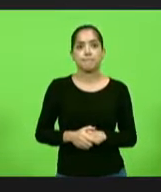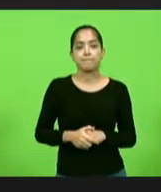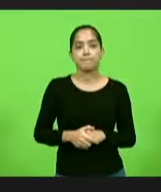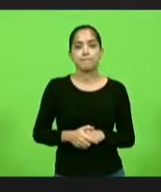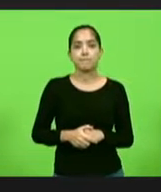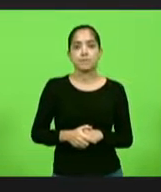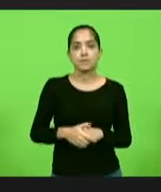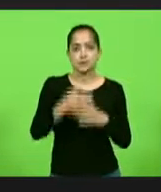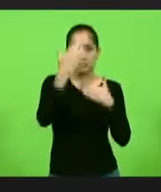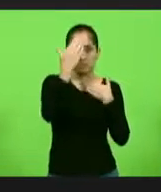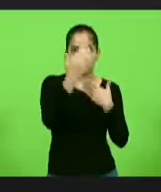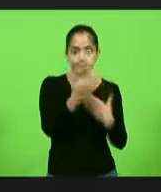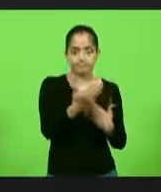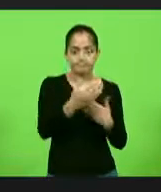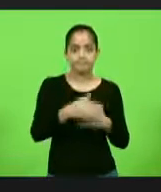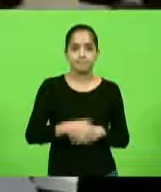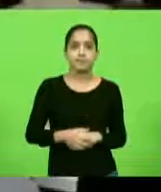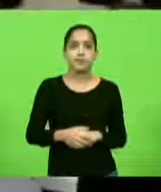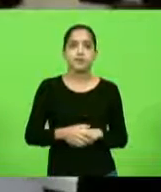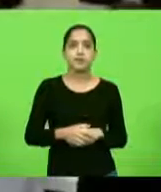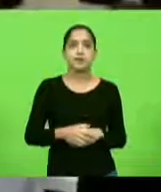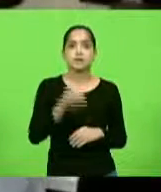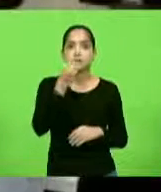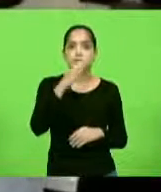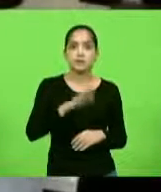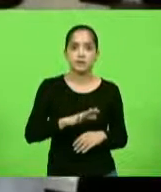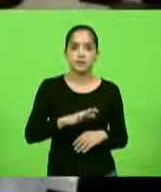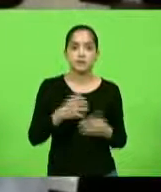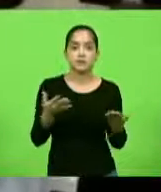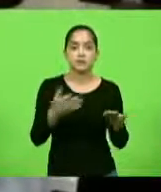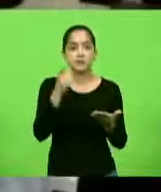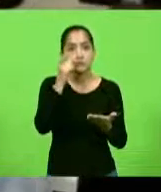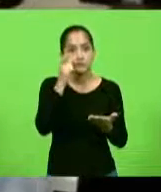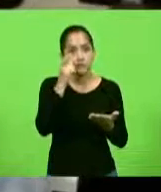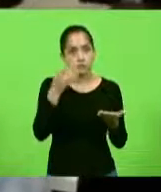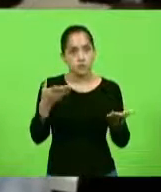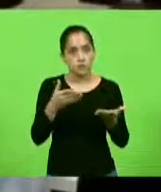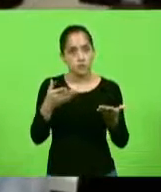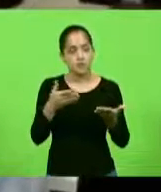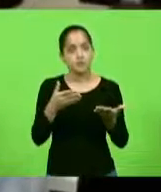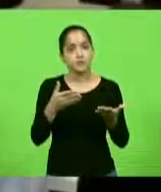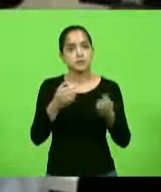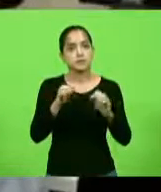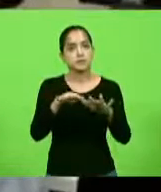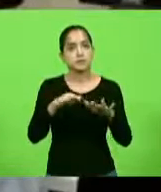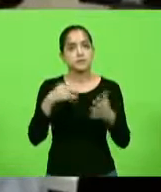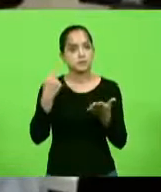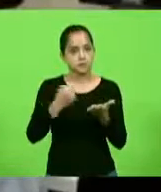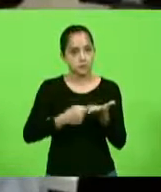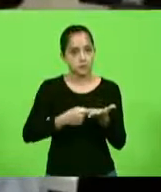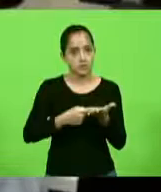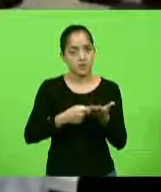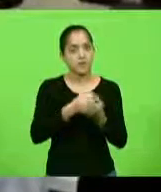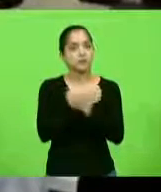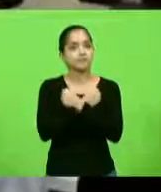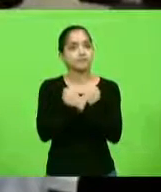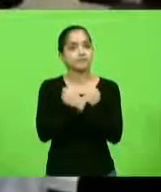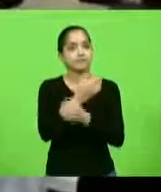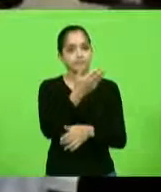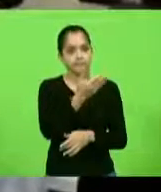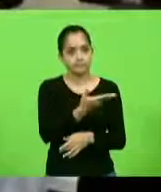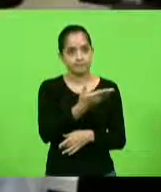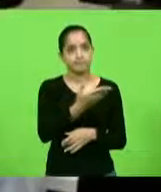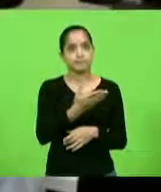Muito boa tarde a todos, amigos que estão acompanhando a LESC. Um grande abraço para o meu amigo Ricardo